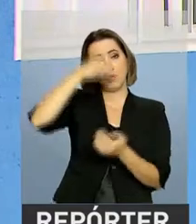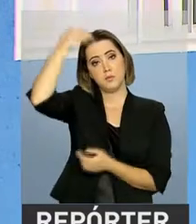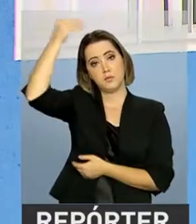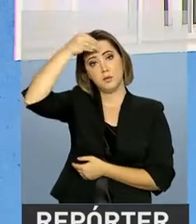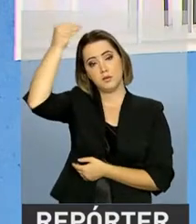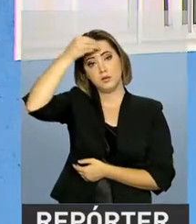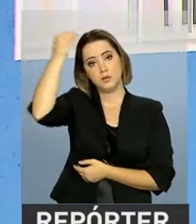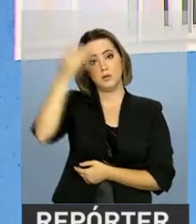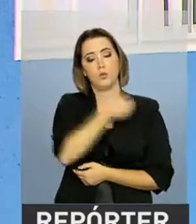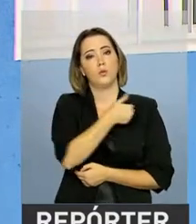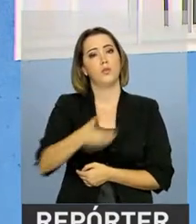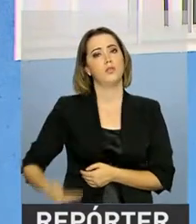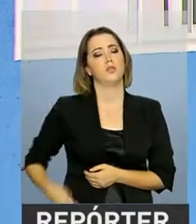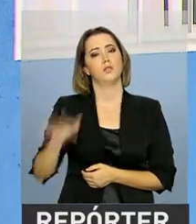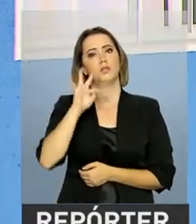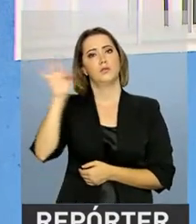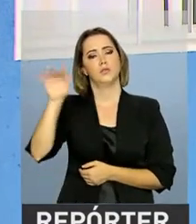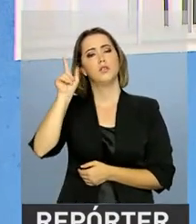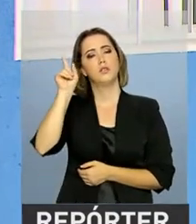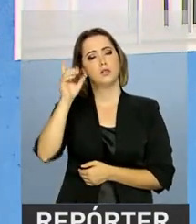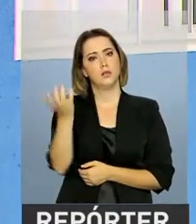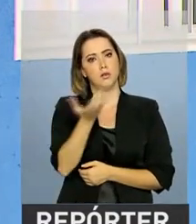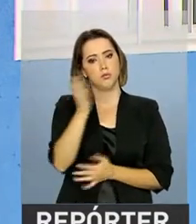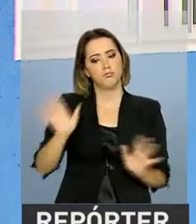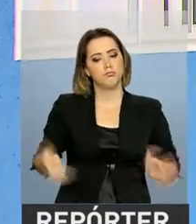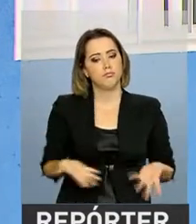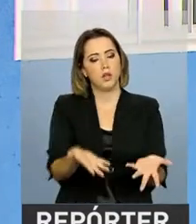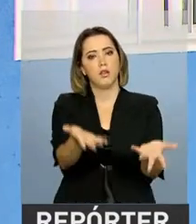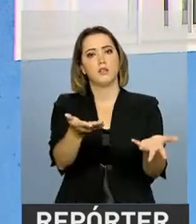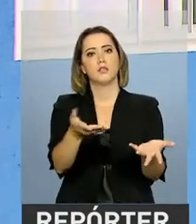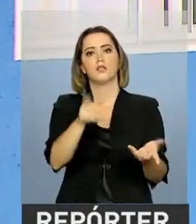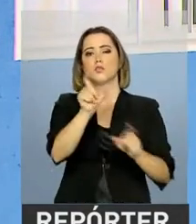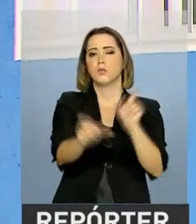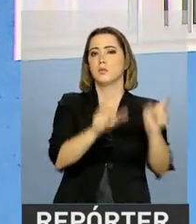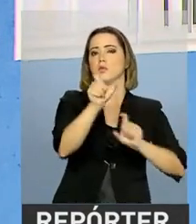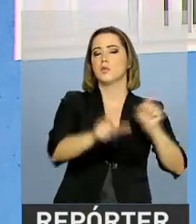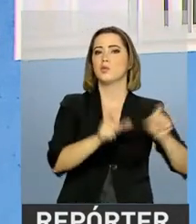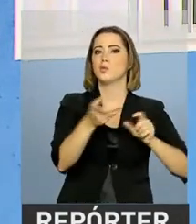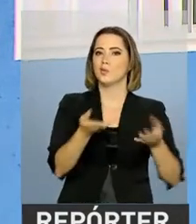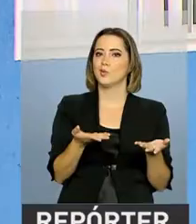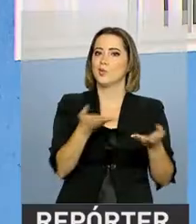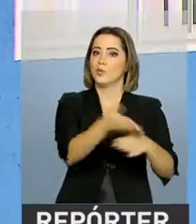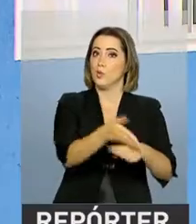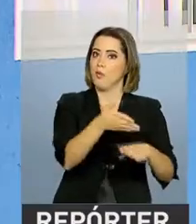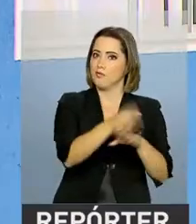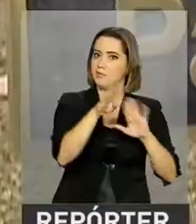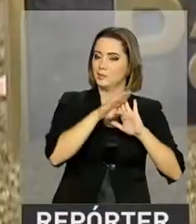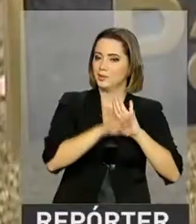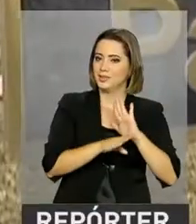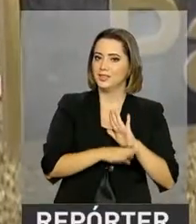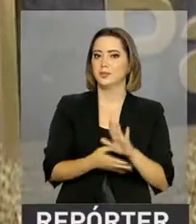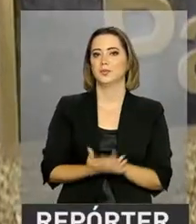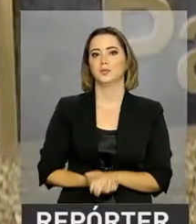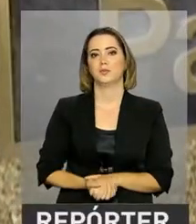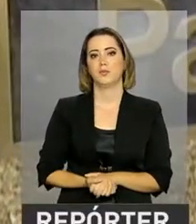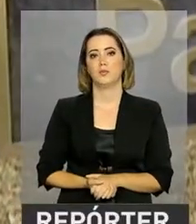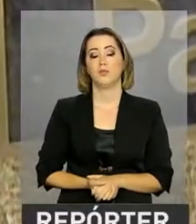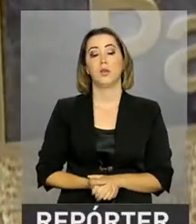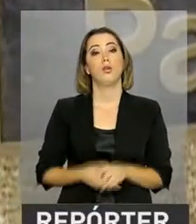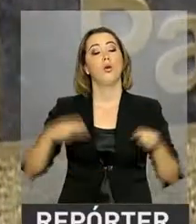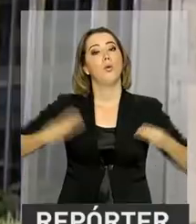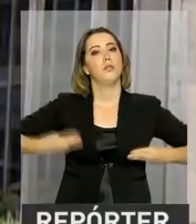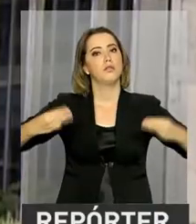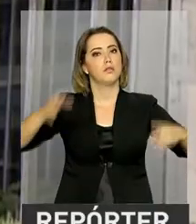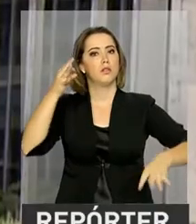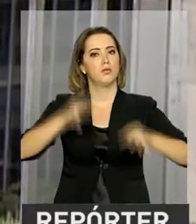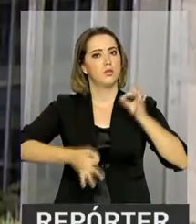E o governo federal quer incentivar mais pessoas a participar desse processo em todo o país. O Ministério da Justiça